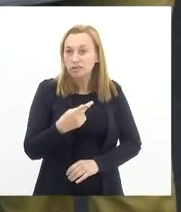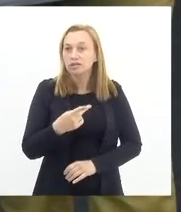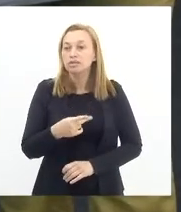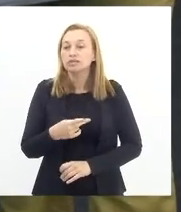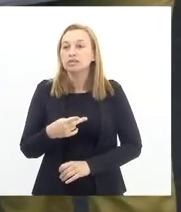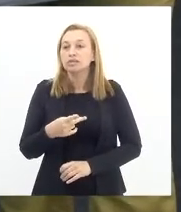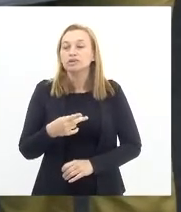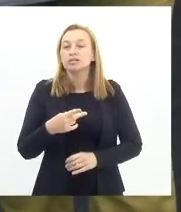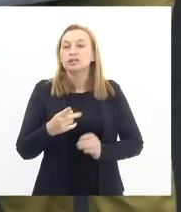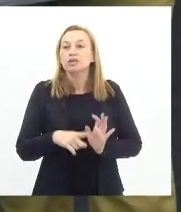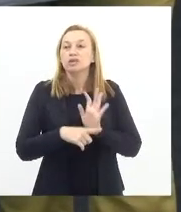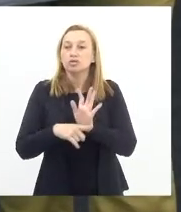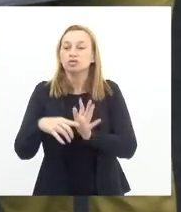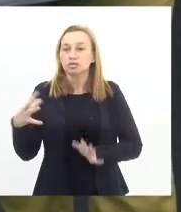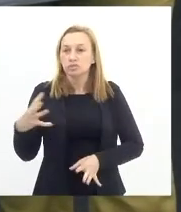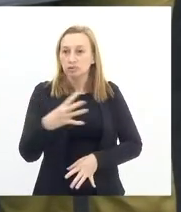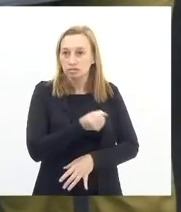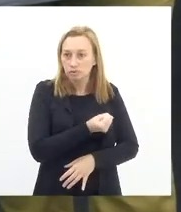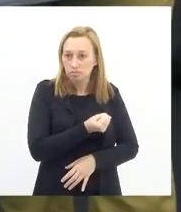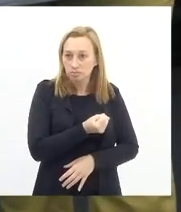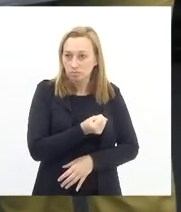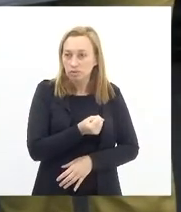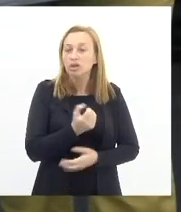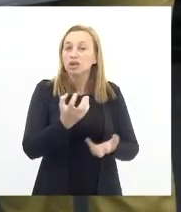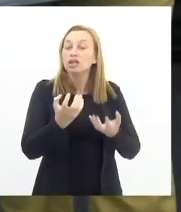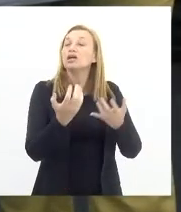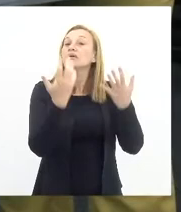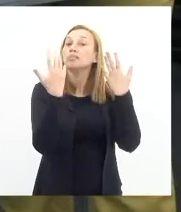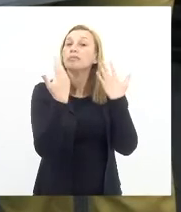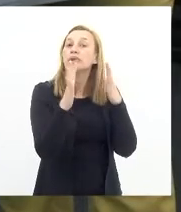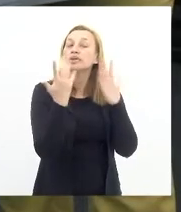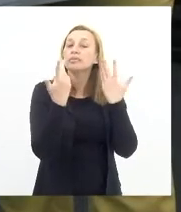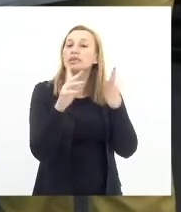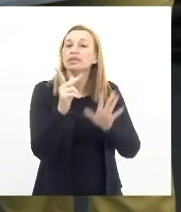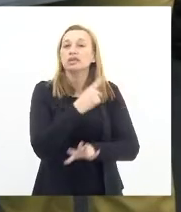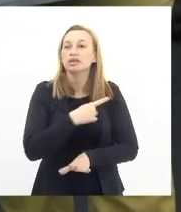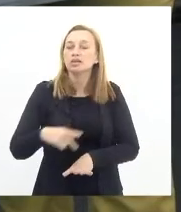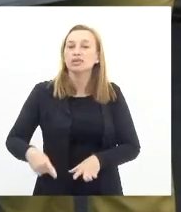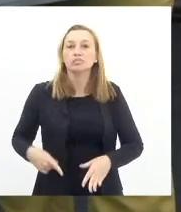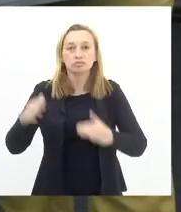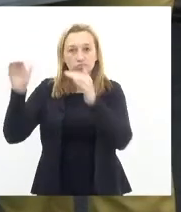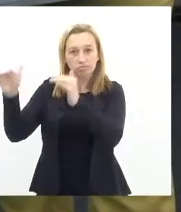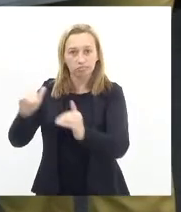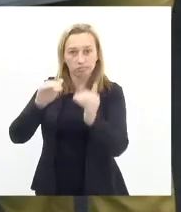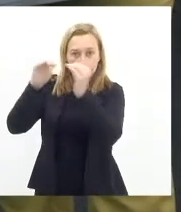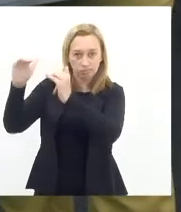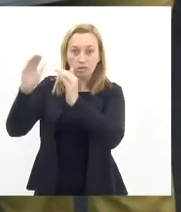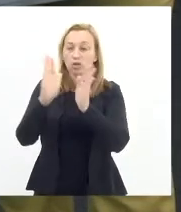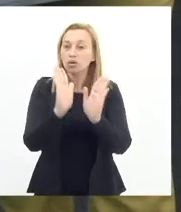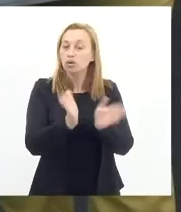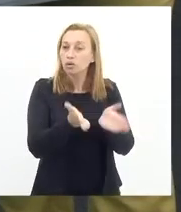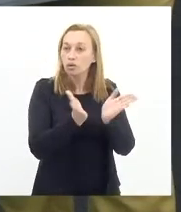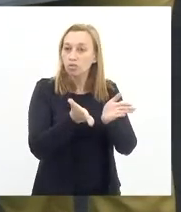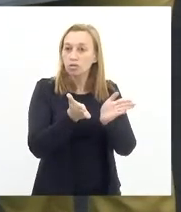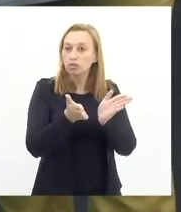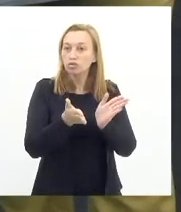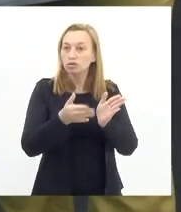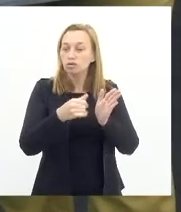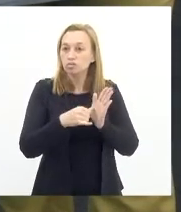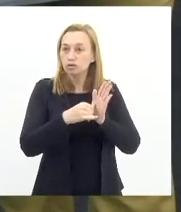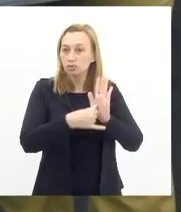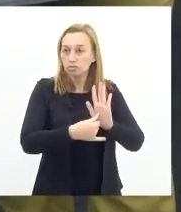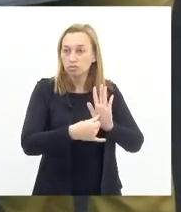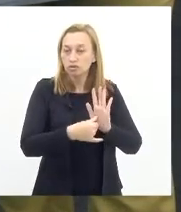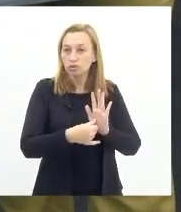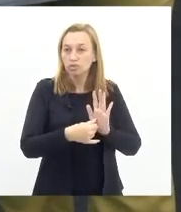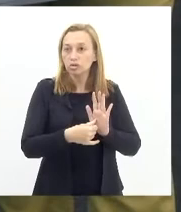auxílio emergencial queria parabenizar a vossa excelência que hoje foi publicada a sanção